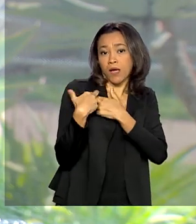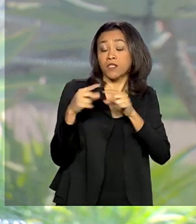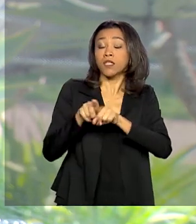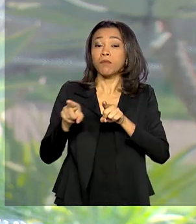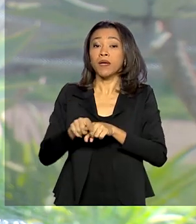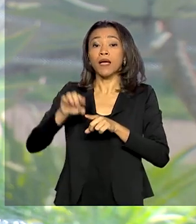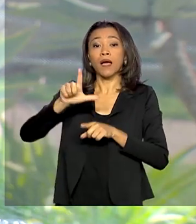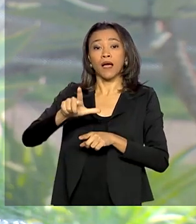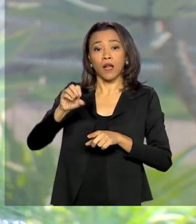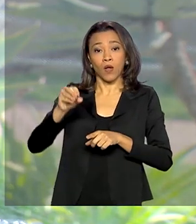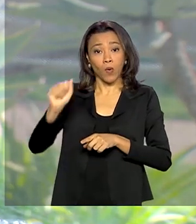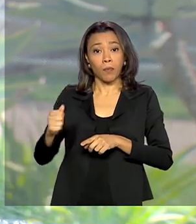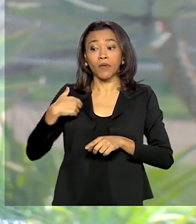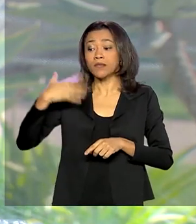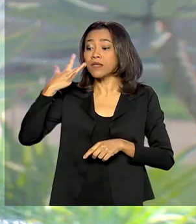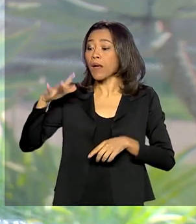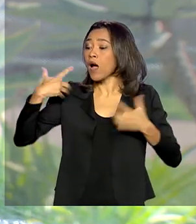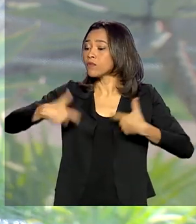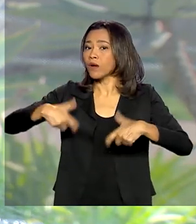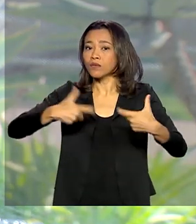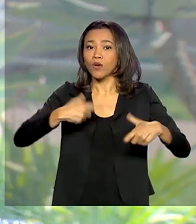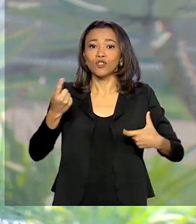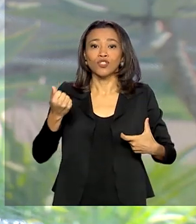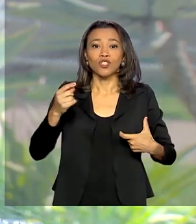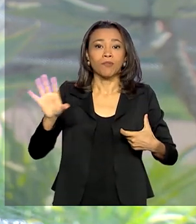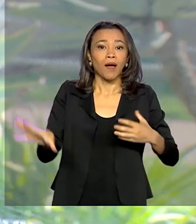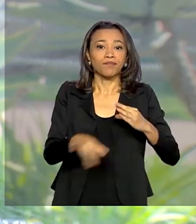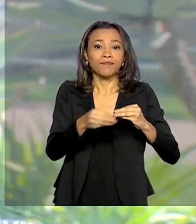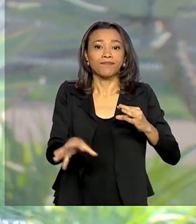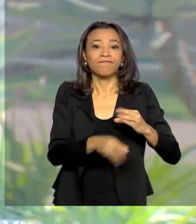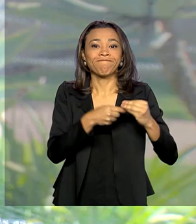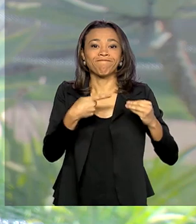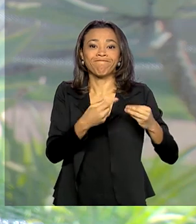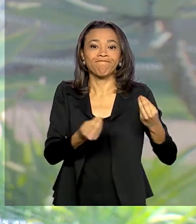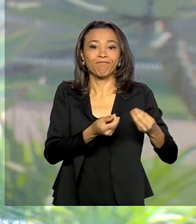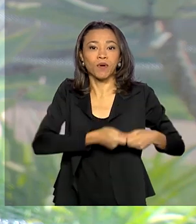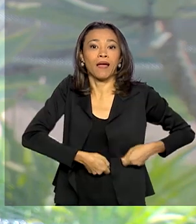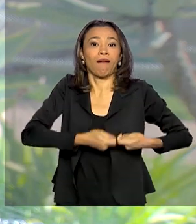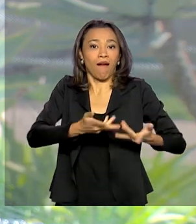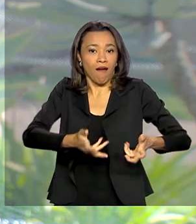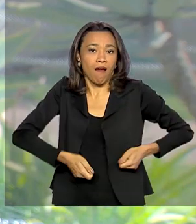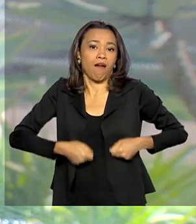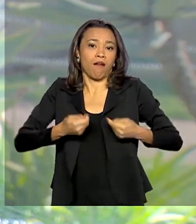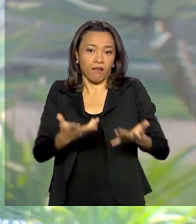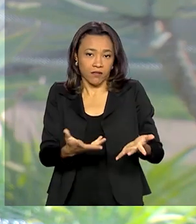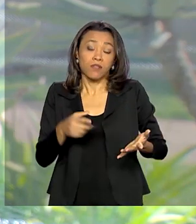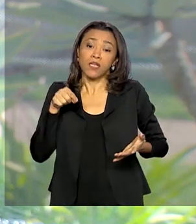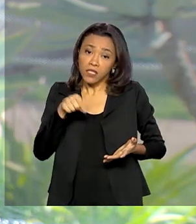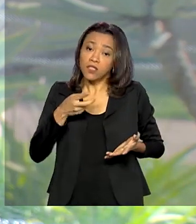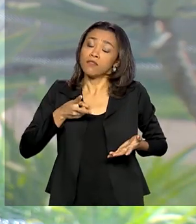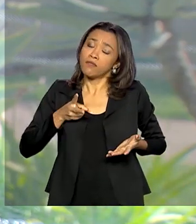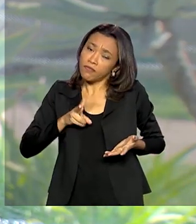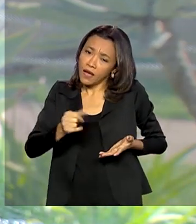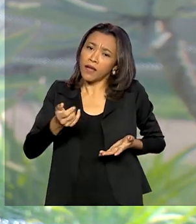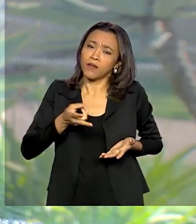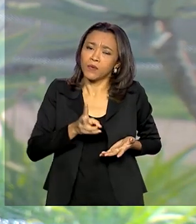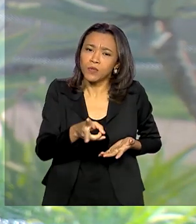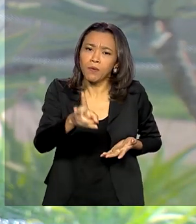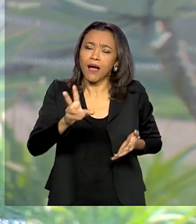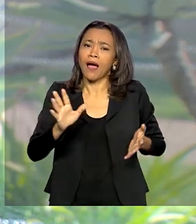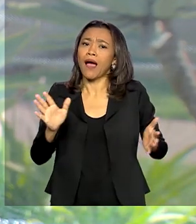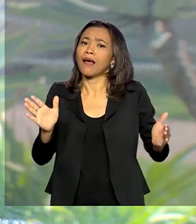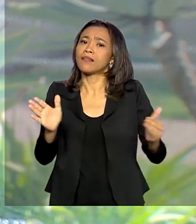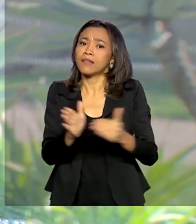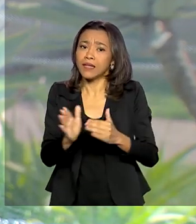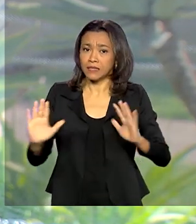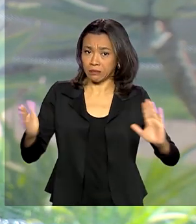tirar o dinheiro pra bancar esses gastos adicionais. Essa decisão do Supremo vale enquanto durar o estado de calamidade pública e se estende também a